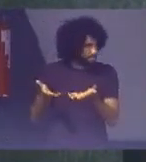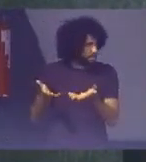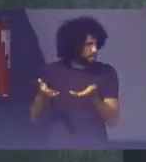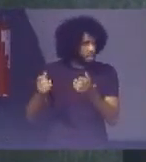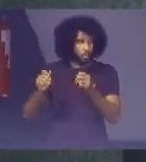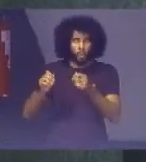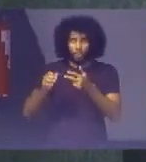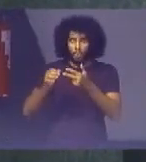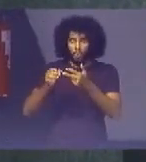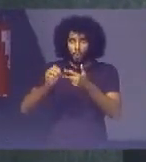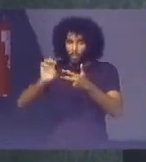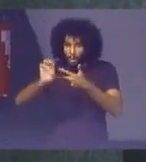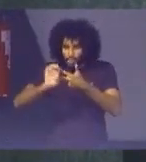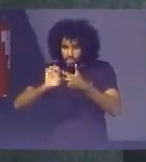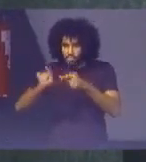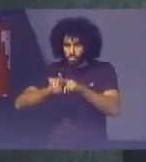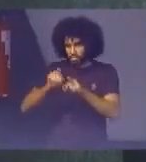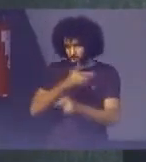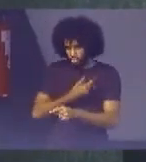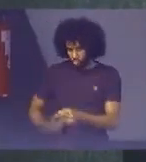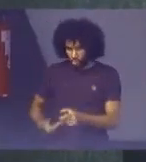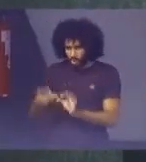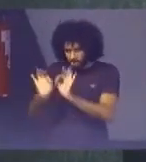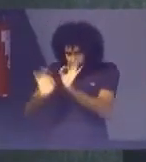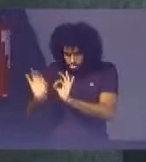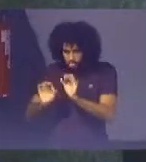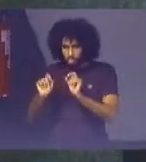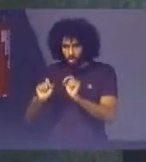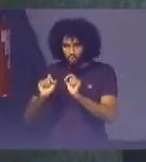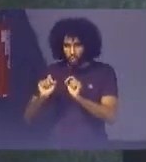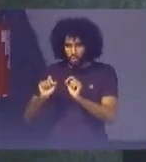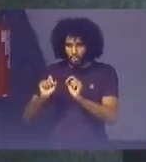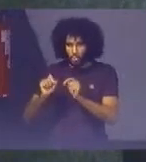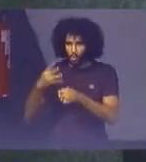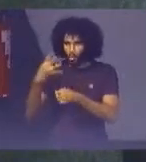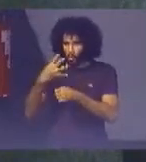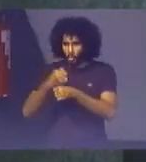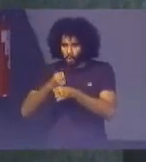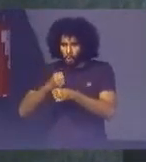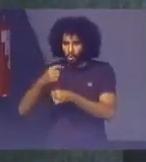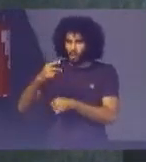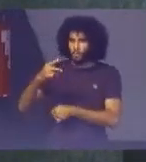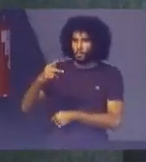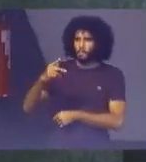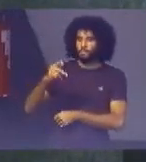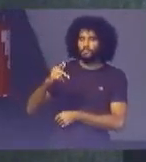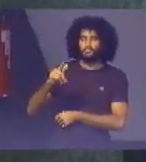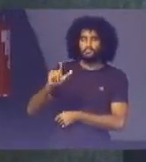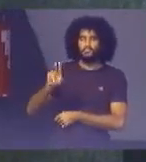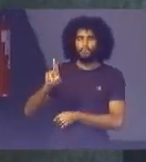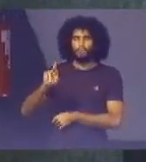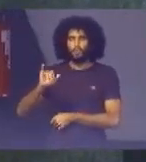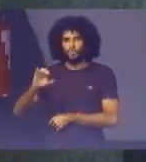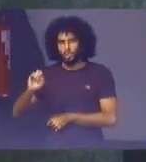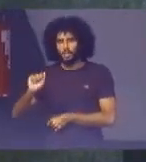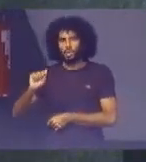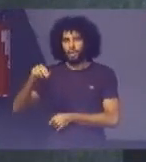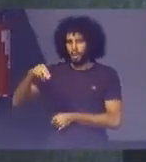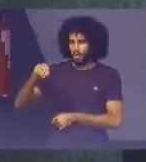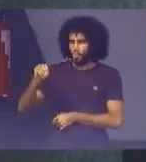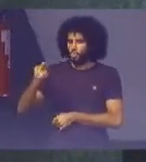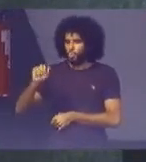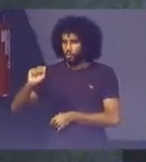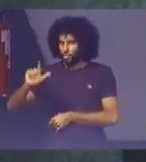executivo O governo federal Elabora O plano plurianual O novo plano plurianual 2020-2023